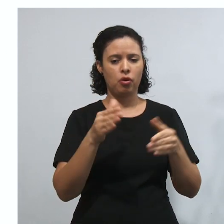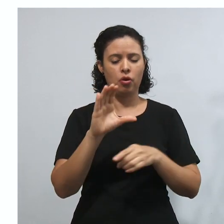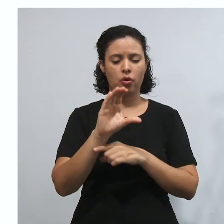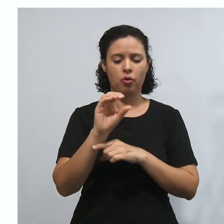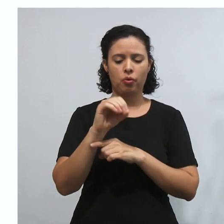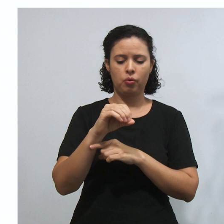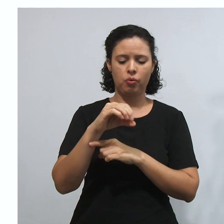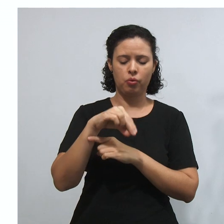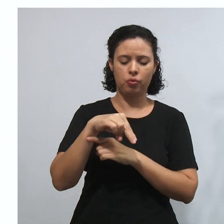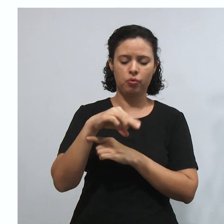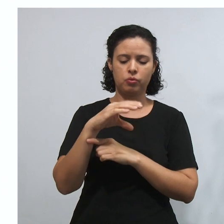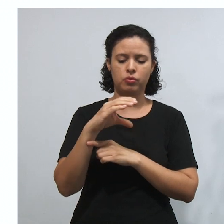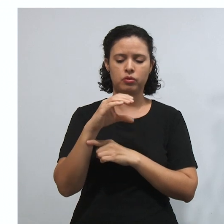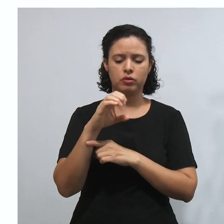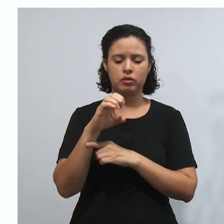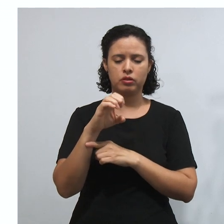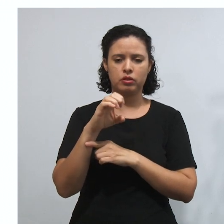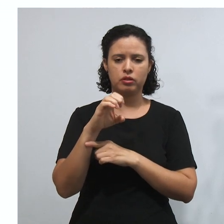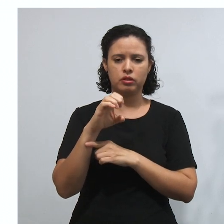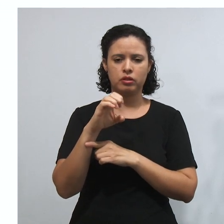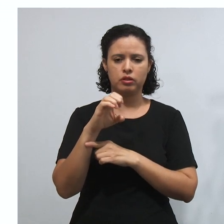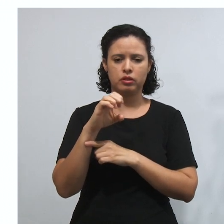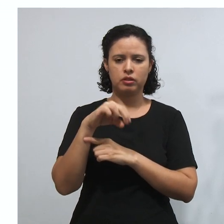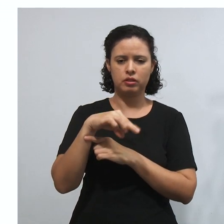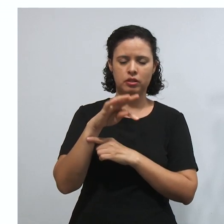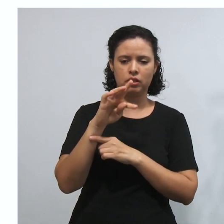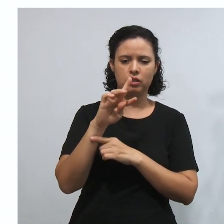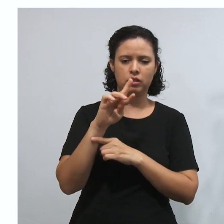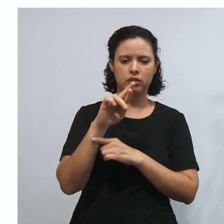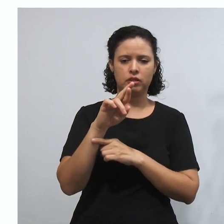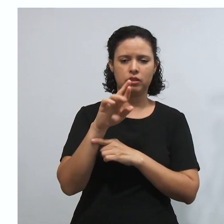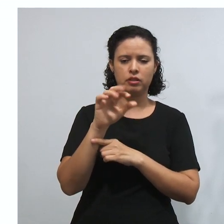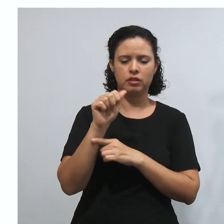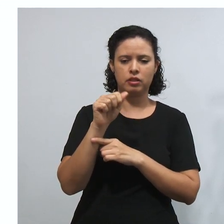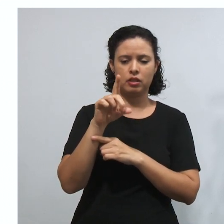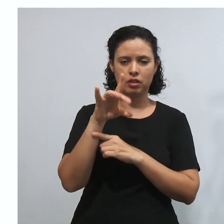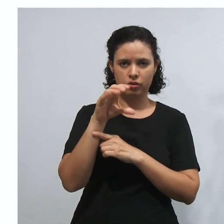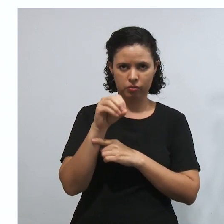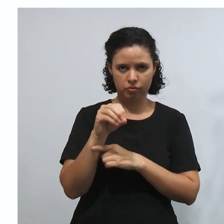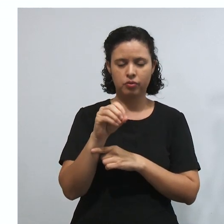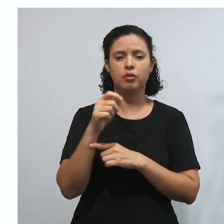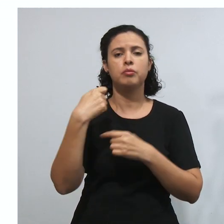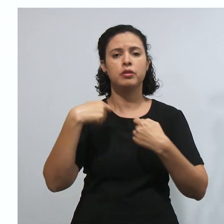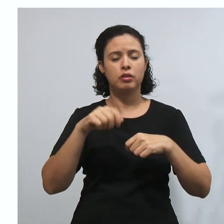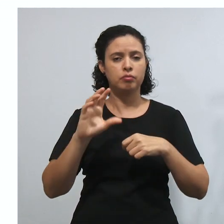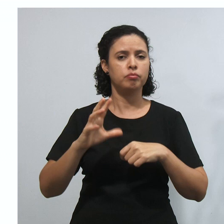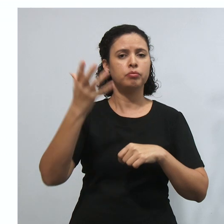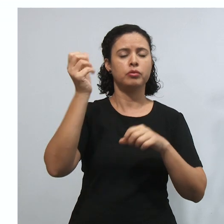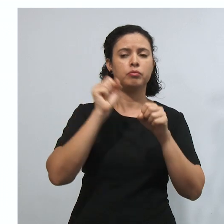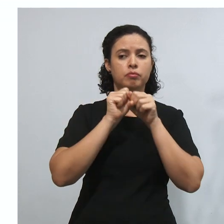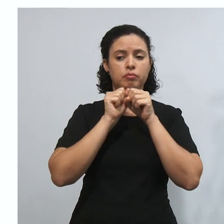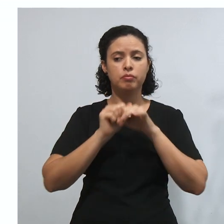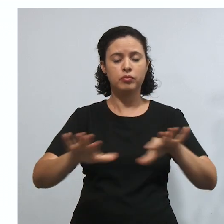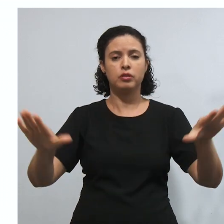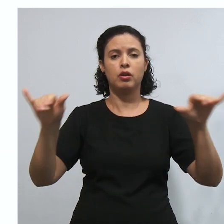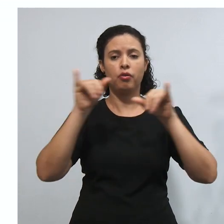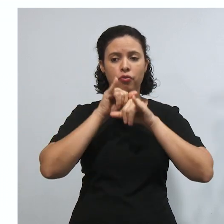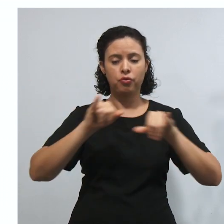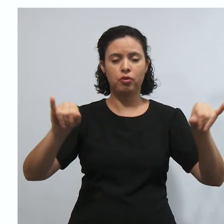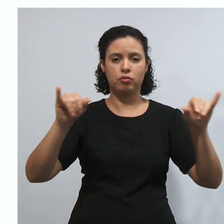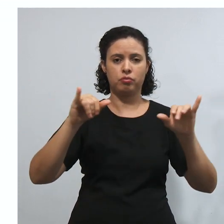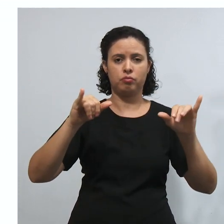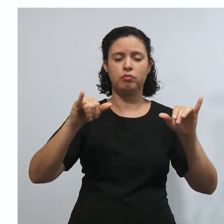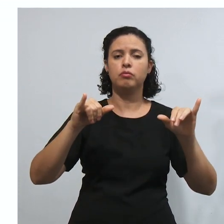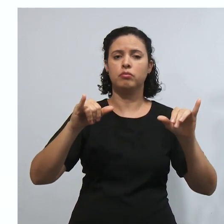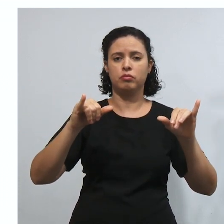é preciso ter uma situação bem importante, ou seja, repercussão geral, ou seja, ela é uma